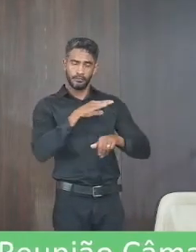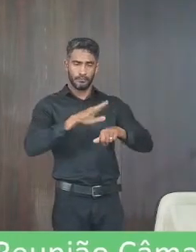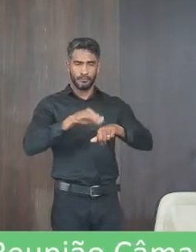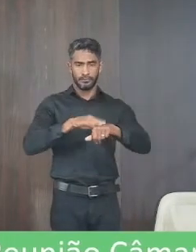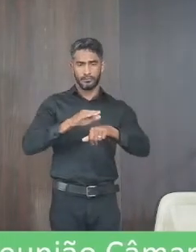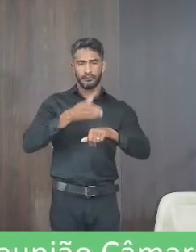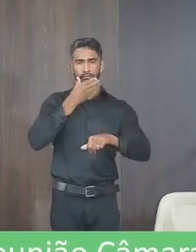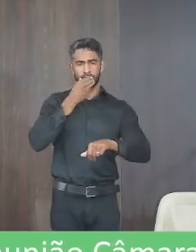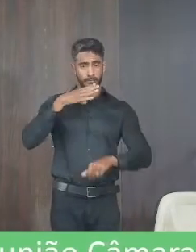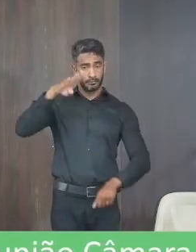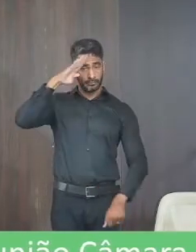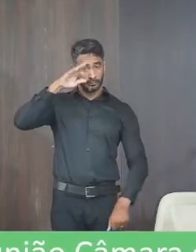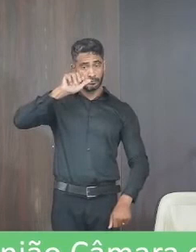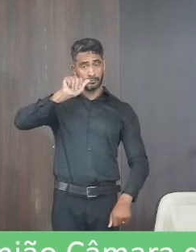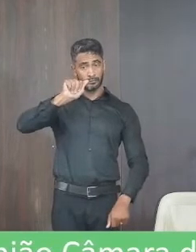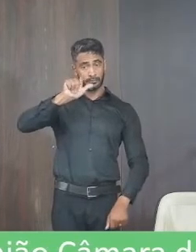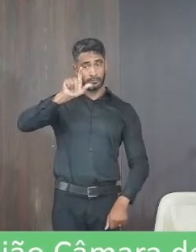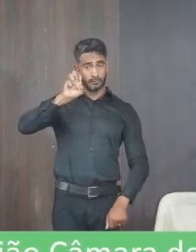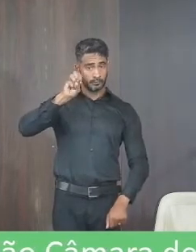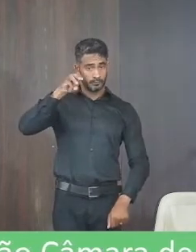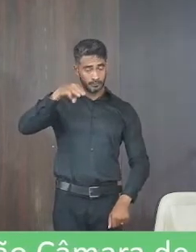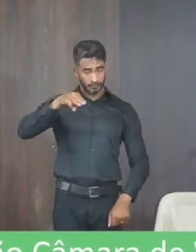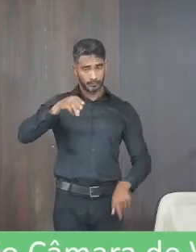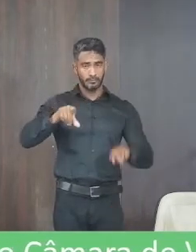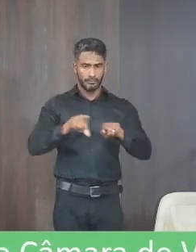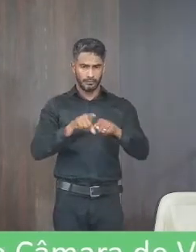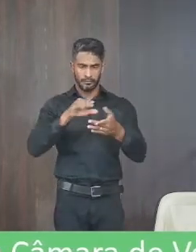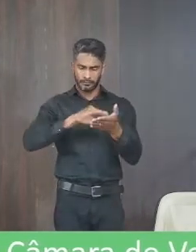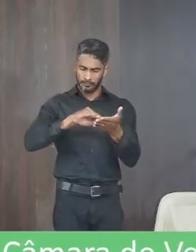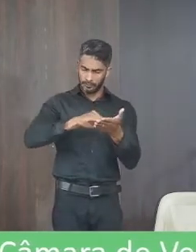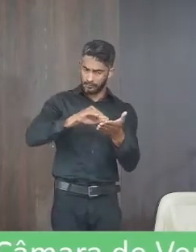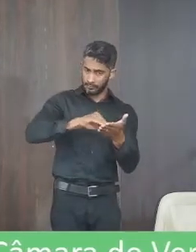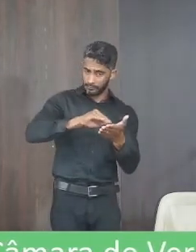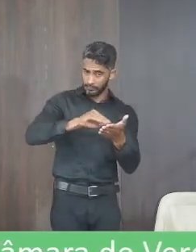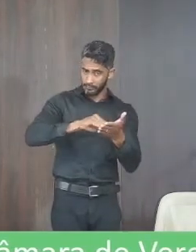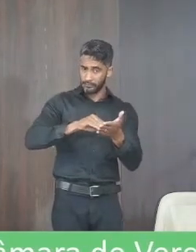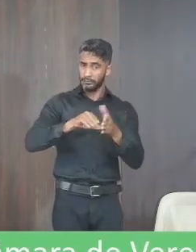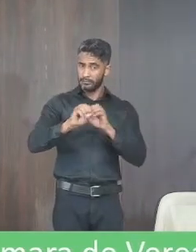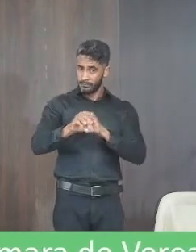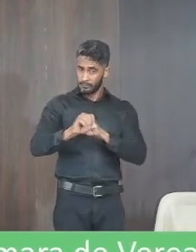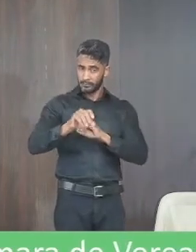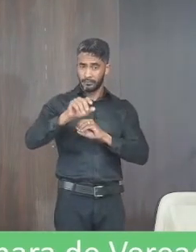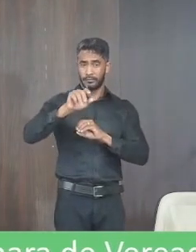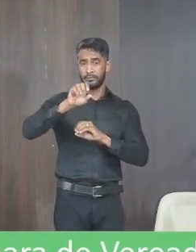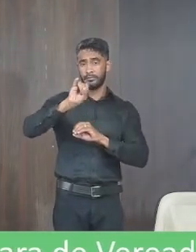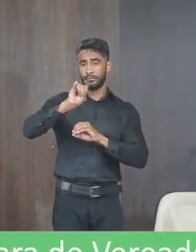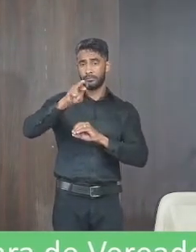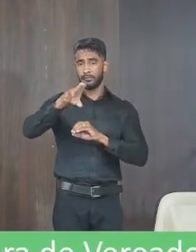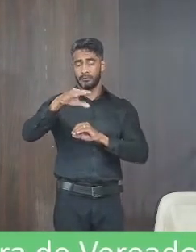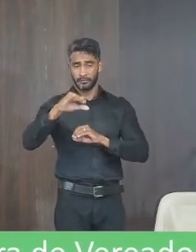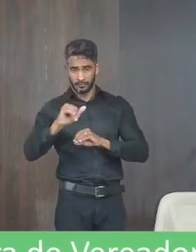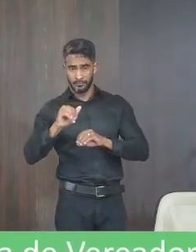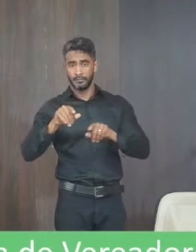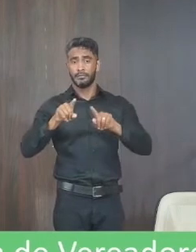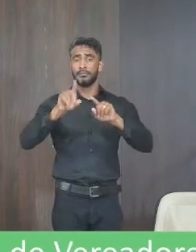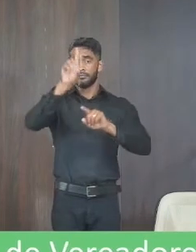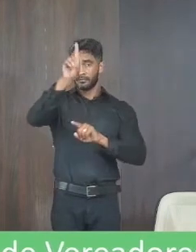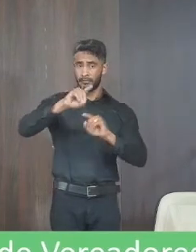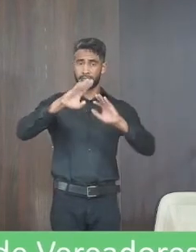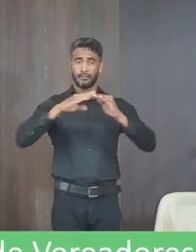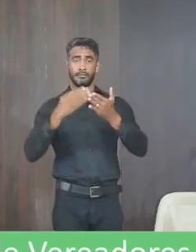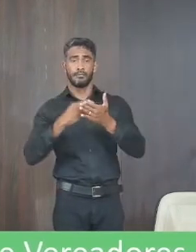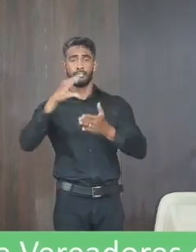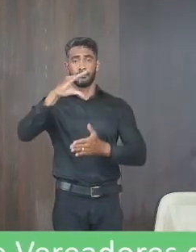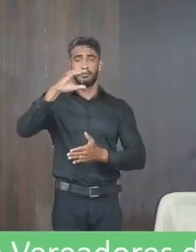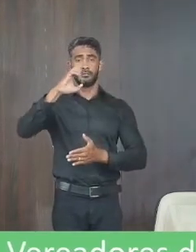Coronel Ale Francisco Lopes a Superintendente Regional de Ensino Sra. Veracide Souza Jacome a Diretora da Escola Estadual Cecília Maria Jesus